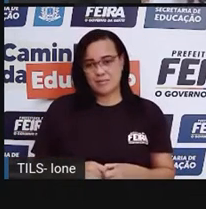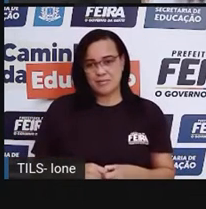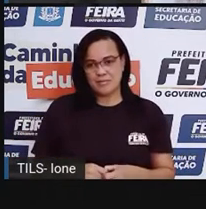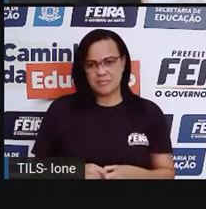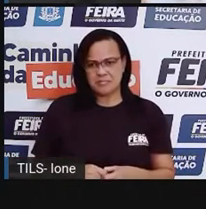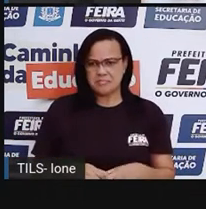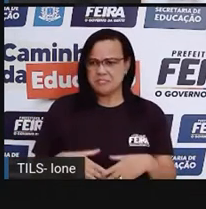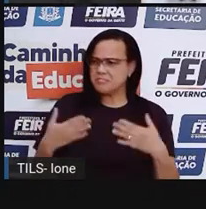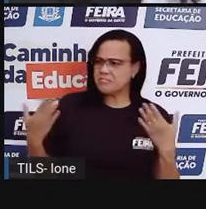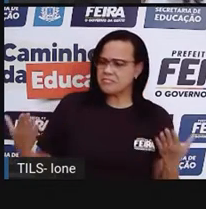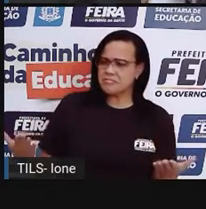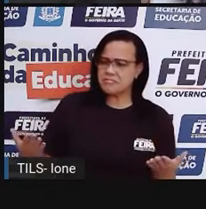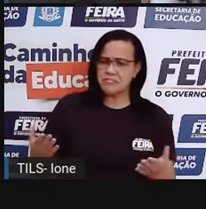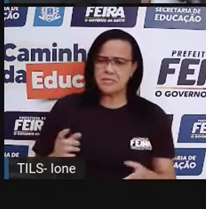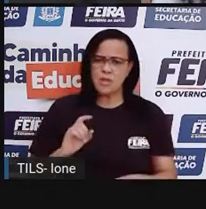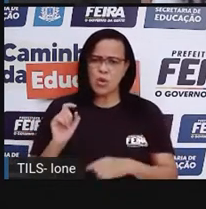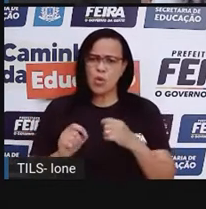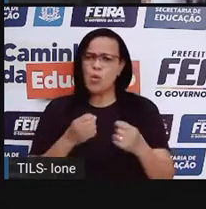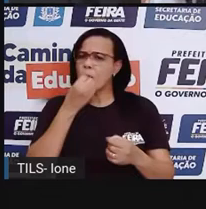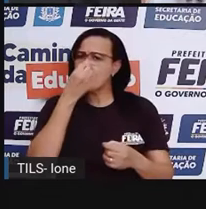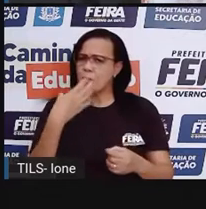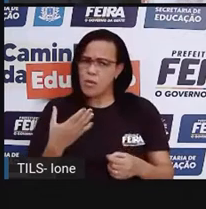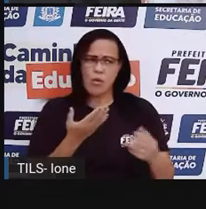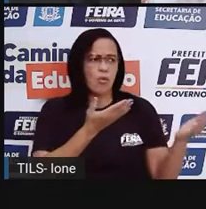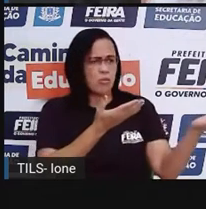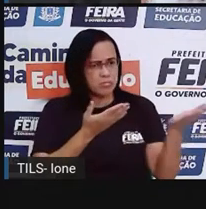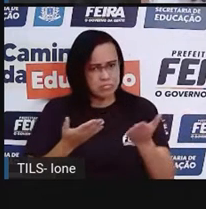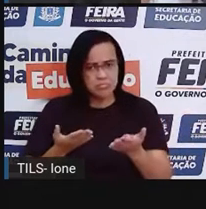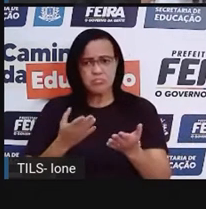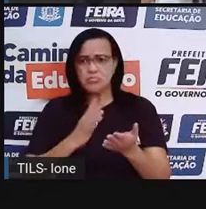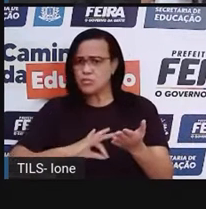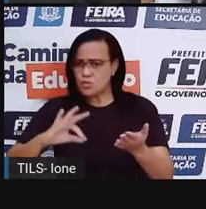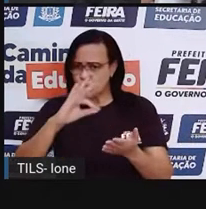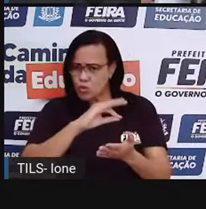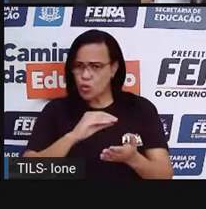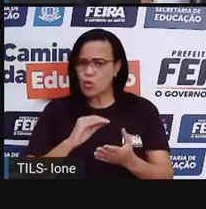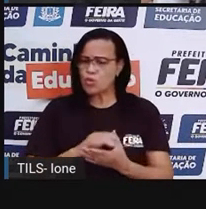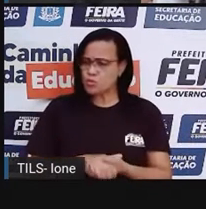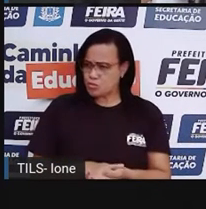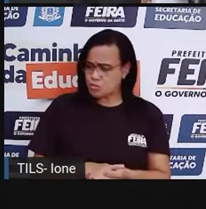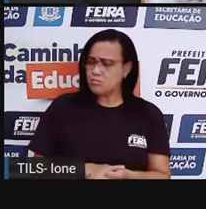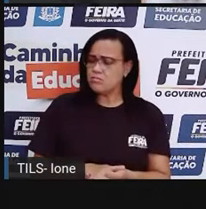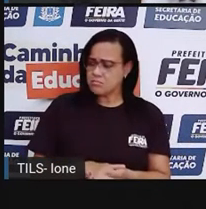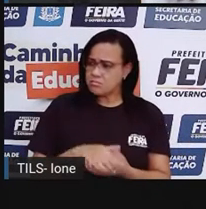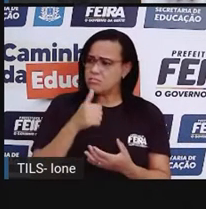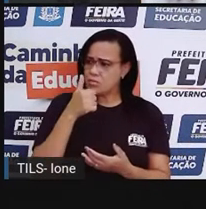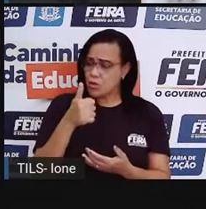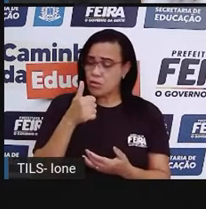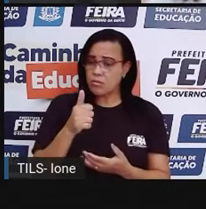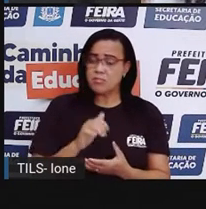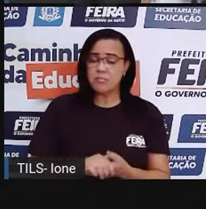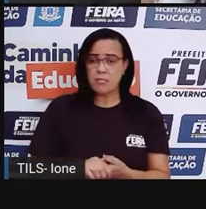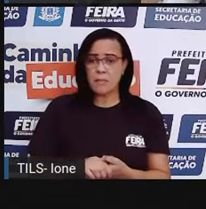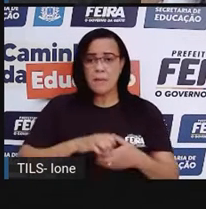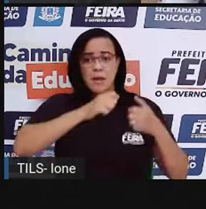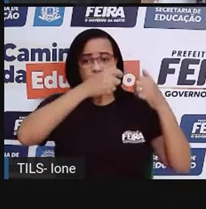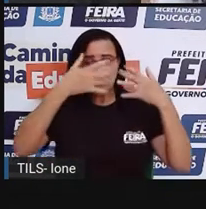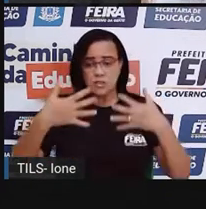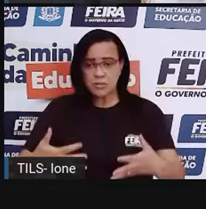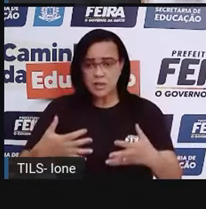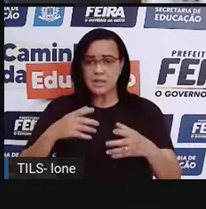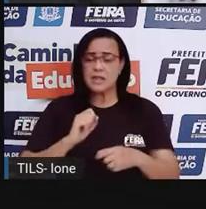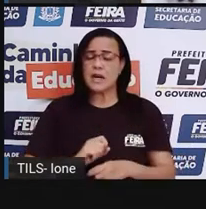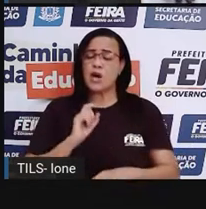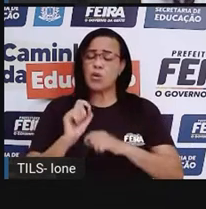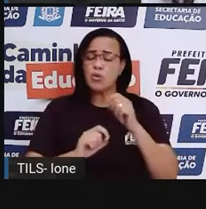Pessoal, que bom que vocês vieram. Franginha! É o seguinte, eu ganhei uma